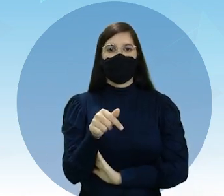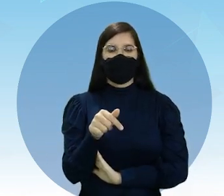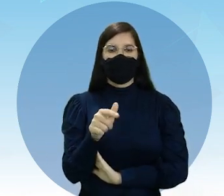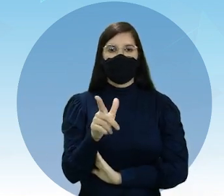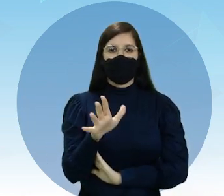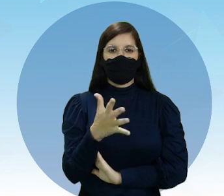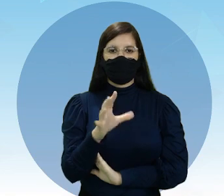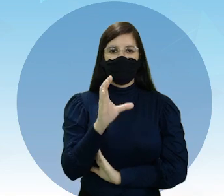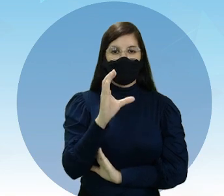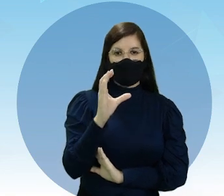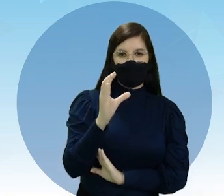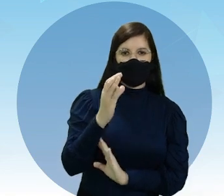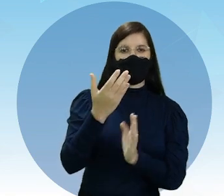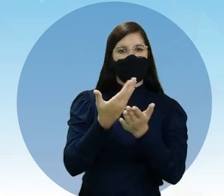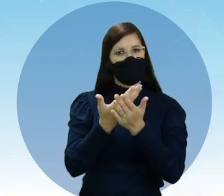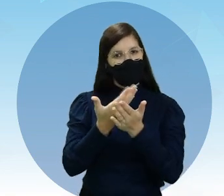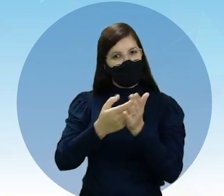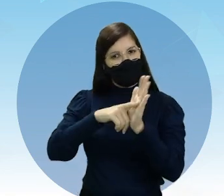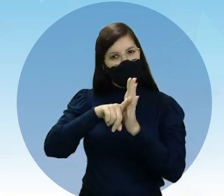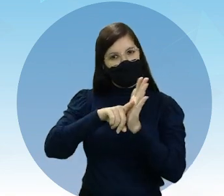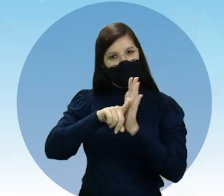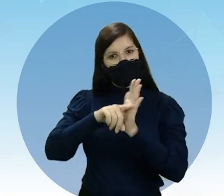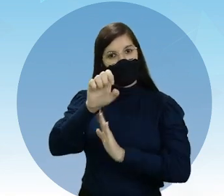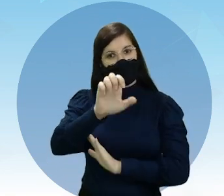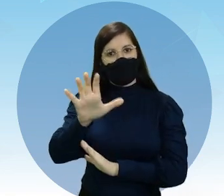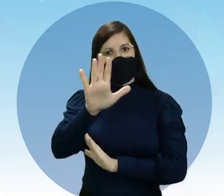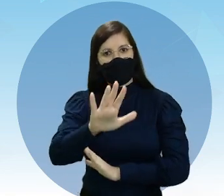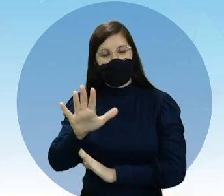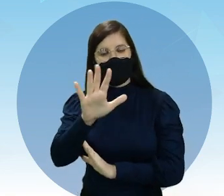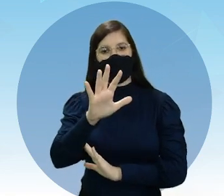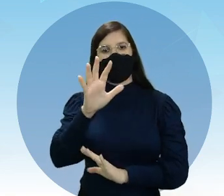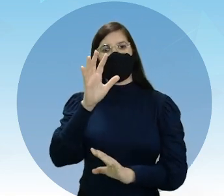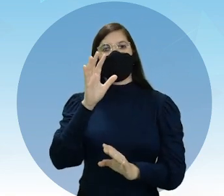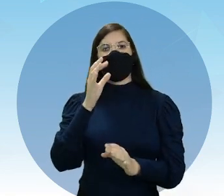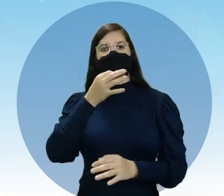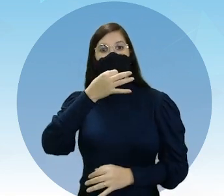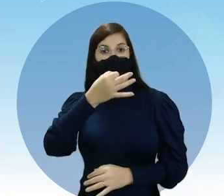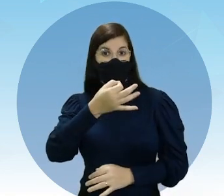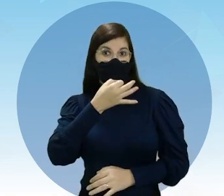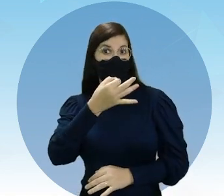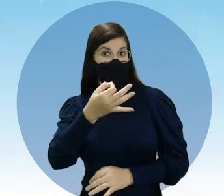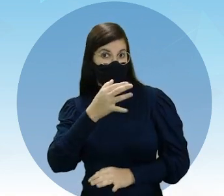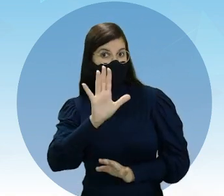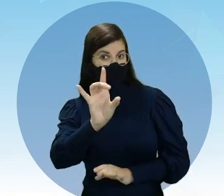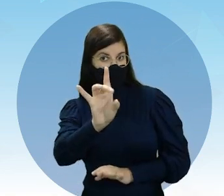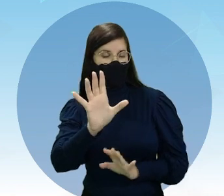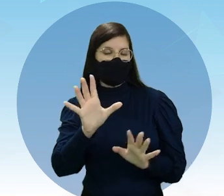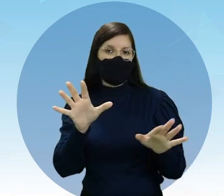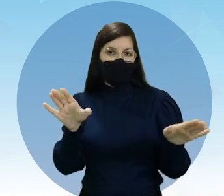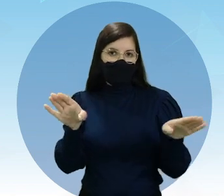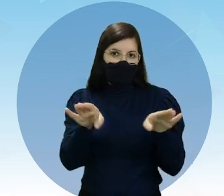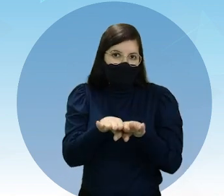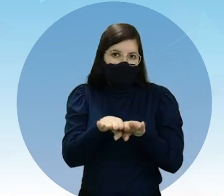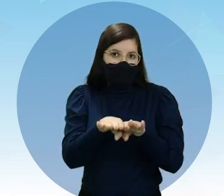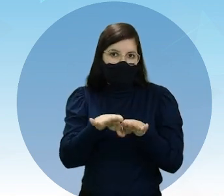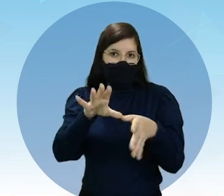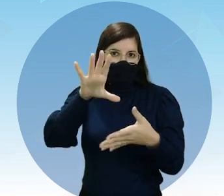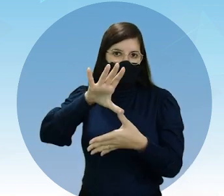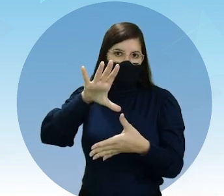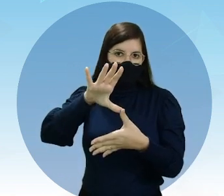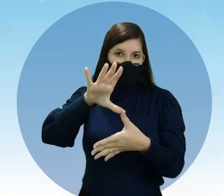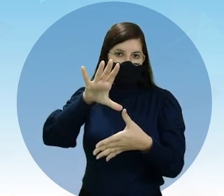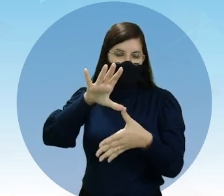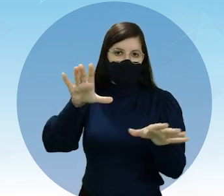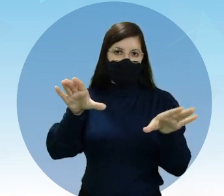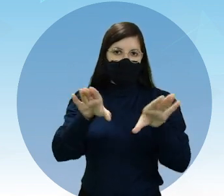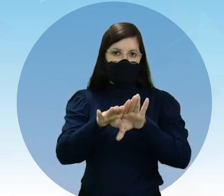cientistas europeus, eles haviam sugerido o encaixe dos mapas das